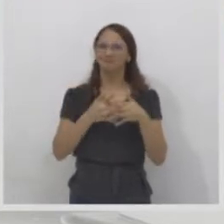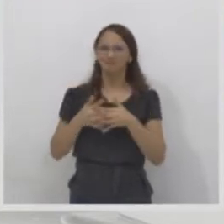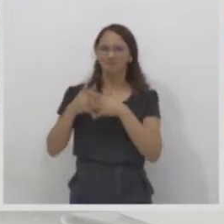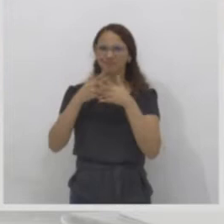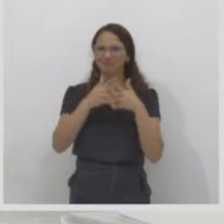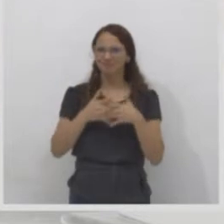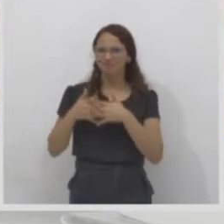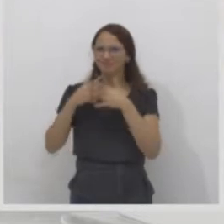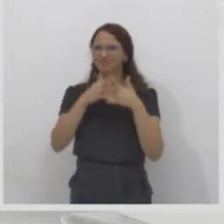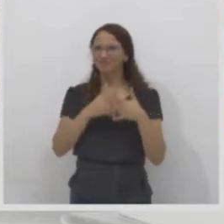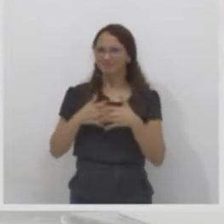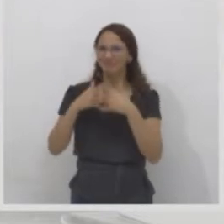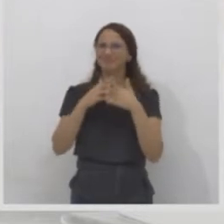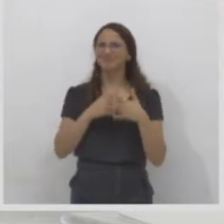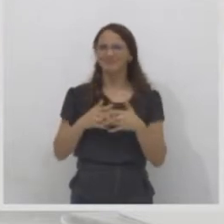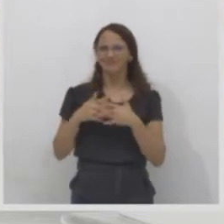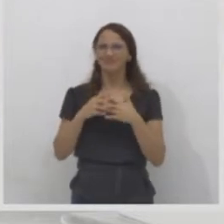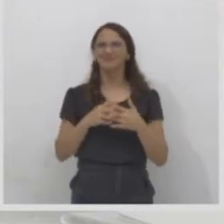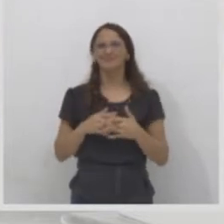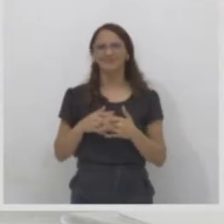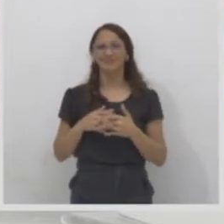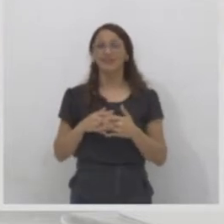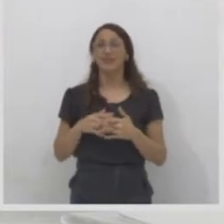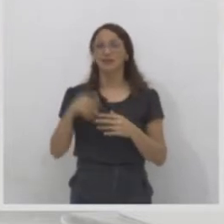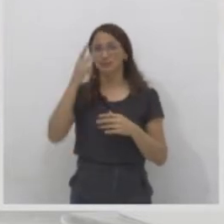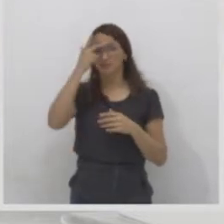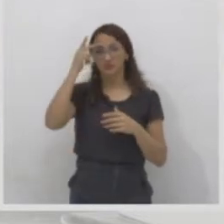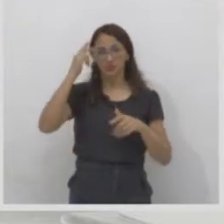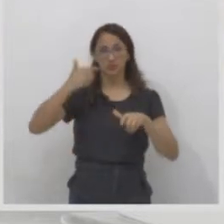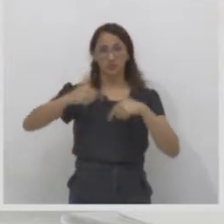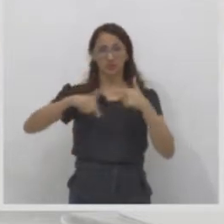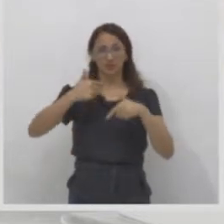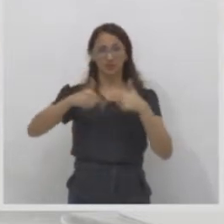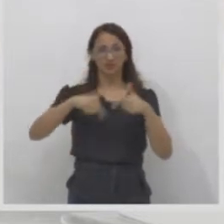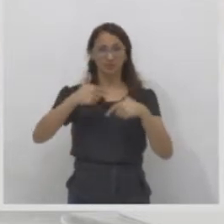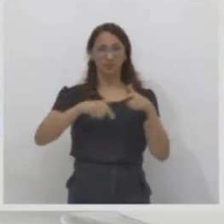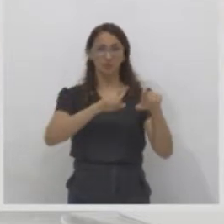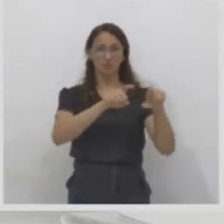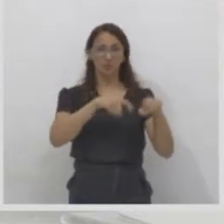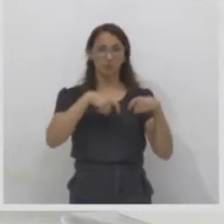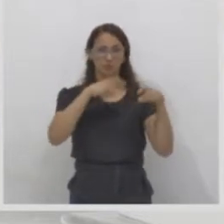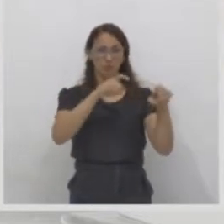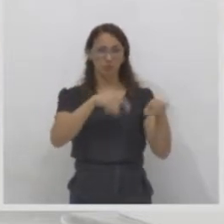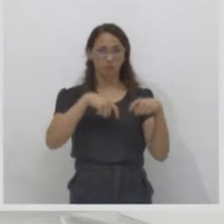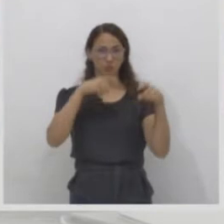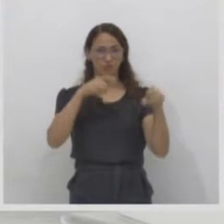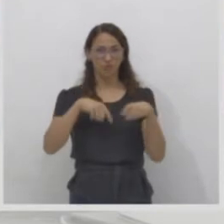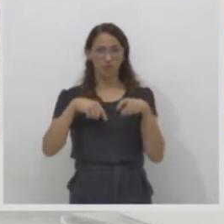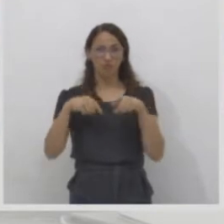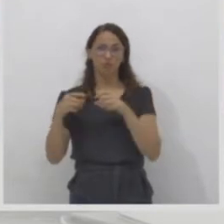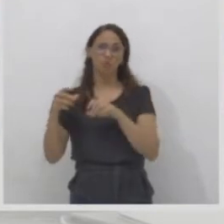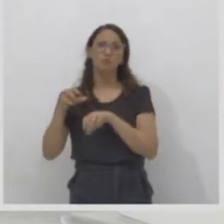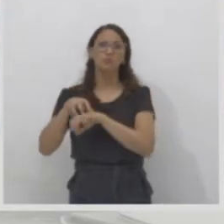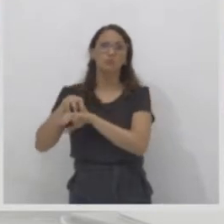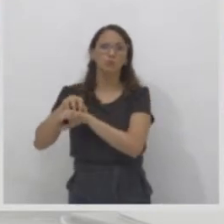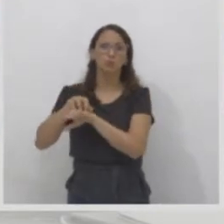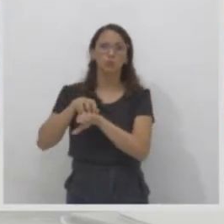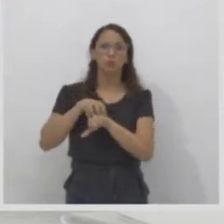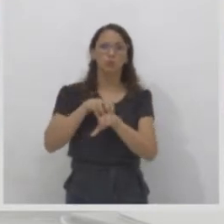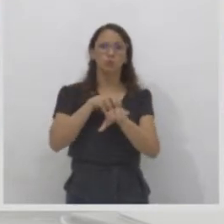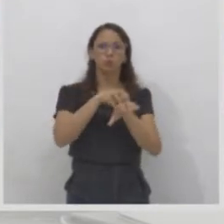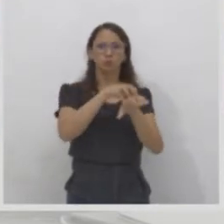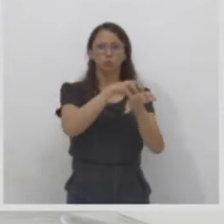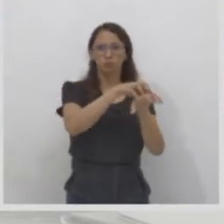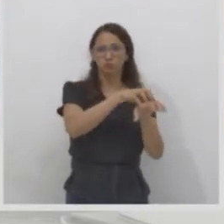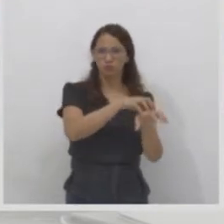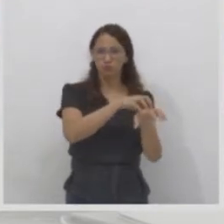ter ouvido falar. Esse carro leva os trabalhadores rurais para a plantação no início do dia